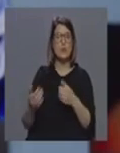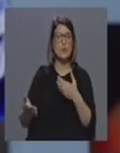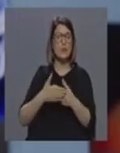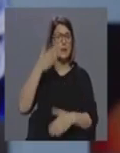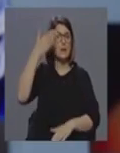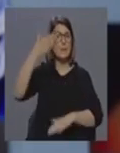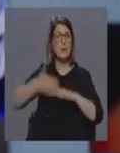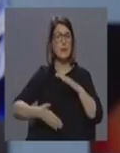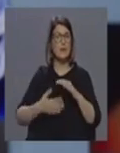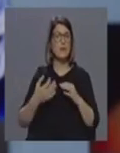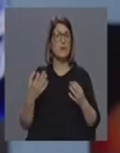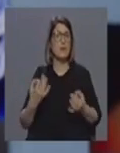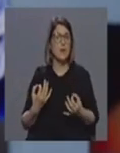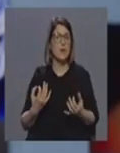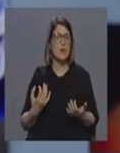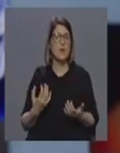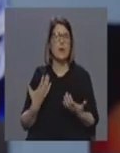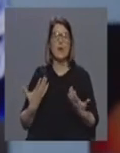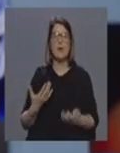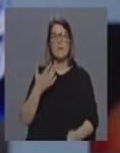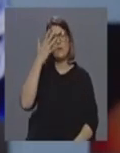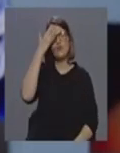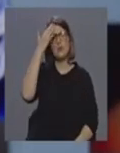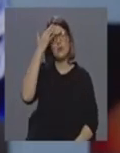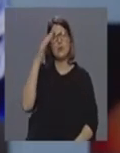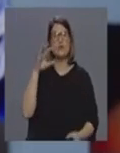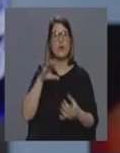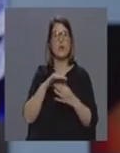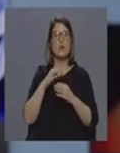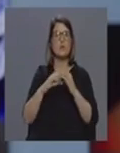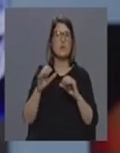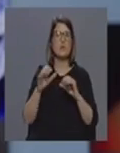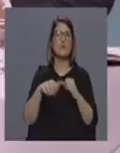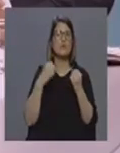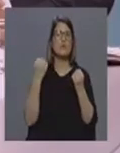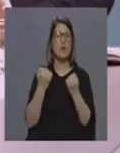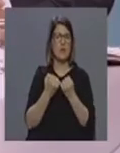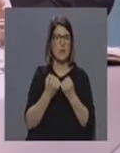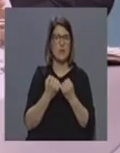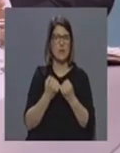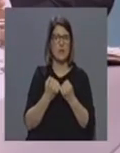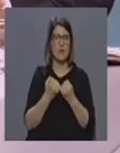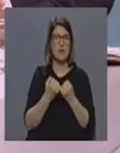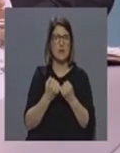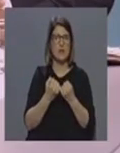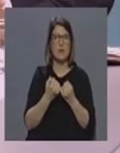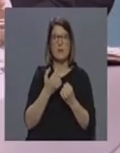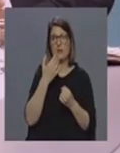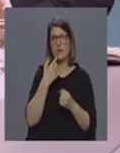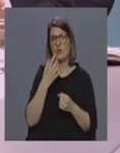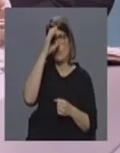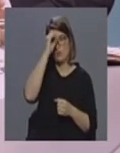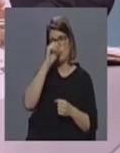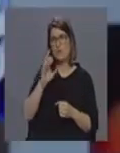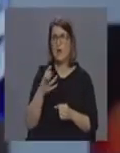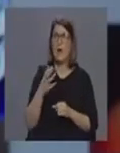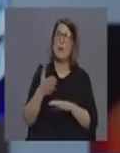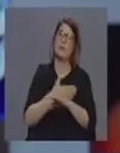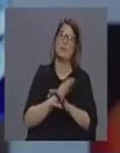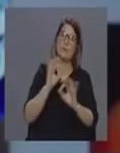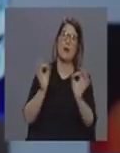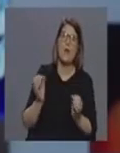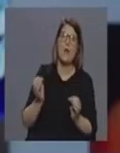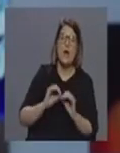e ou seja entretanto agora vocês imaginem isto em termos de comunicação social ou seja era em preparação do Governo Regional porque não estava preparado para isto não tinha